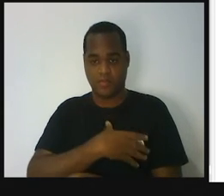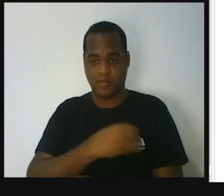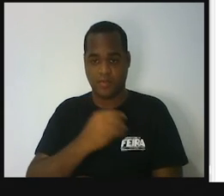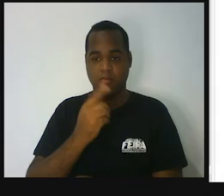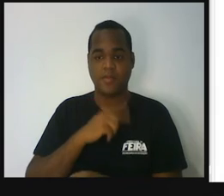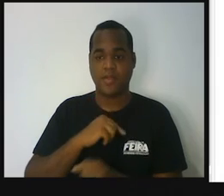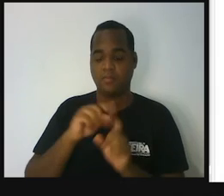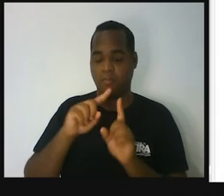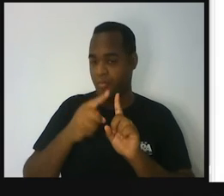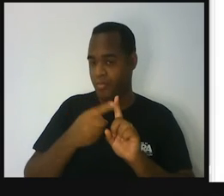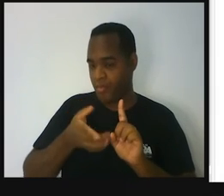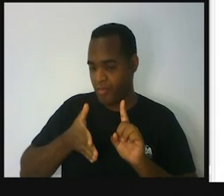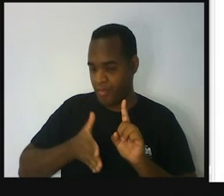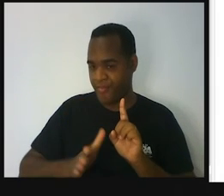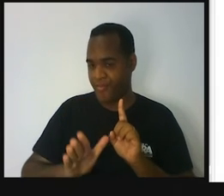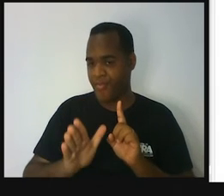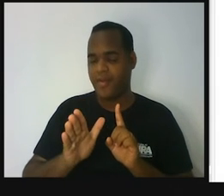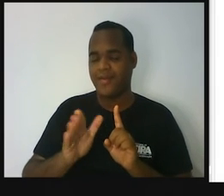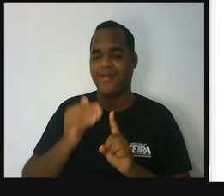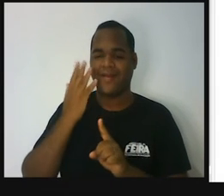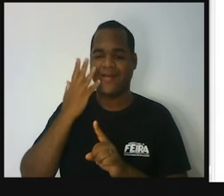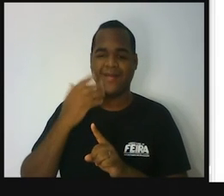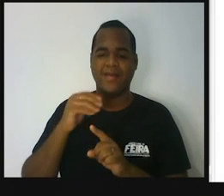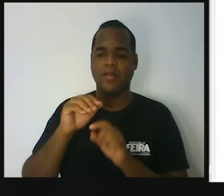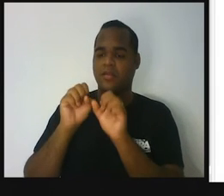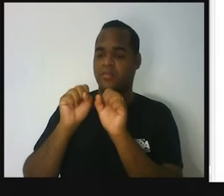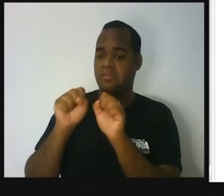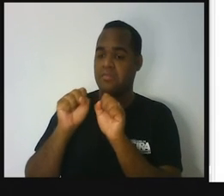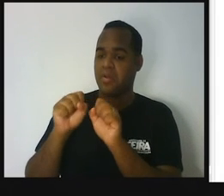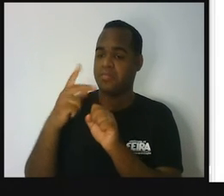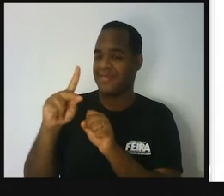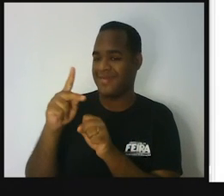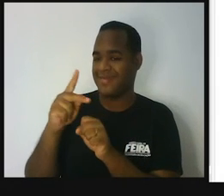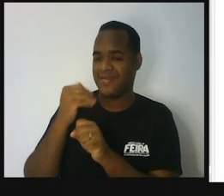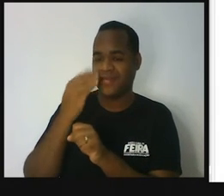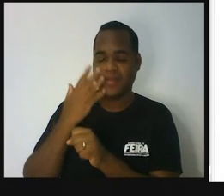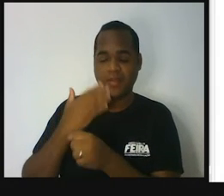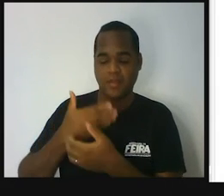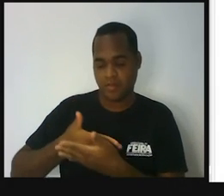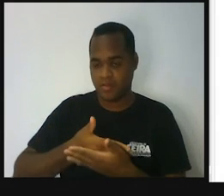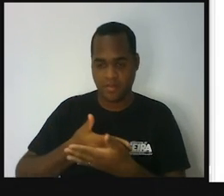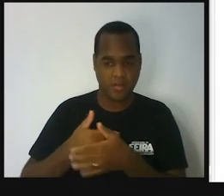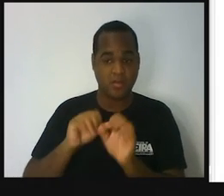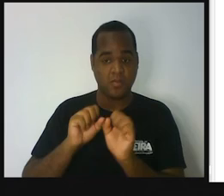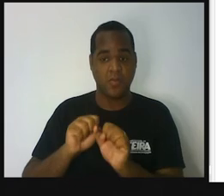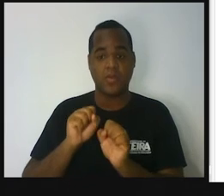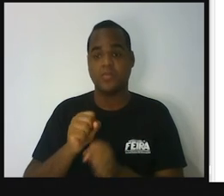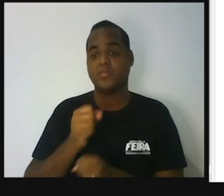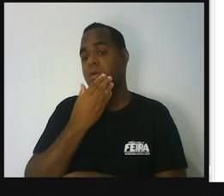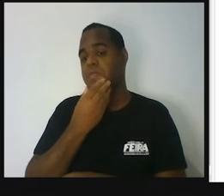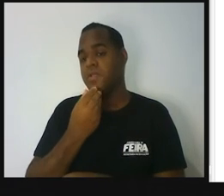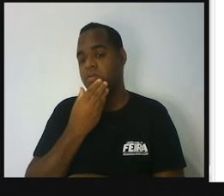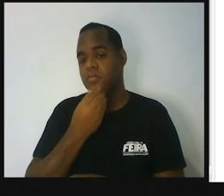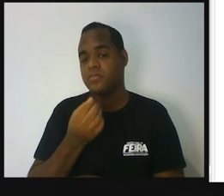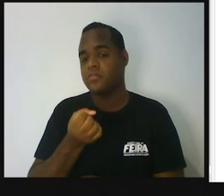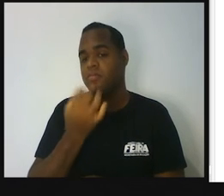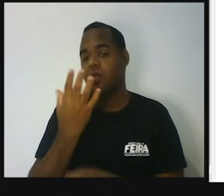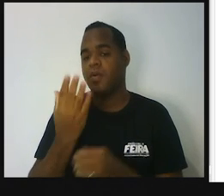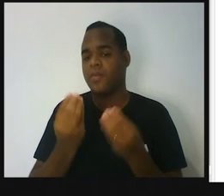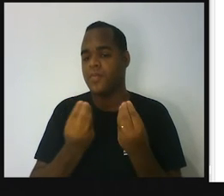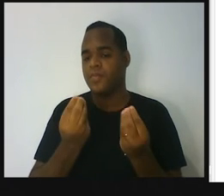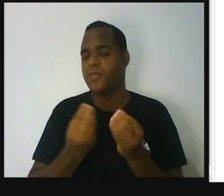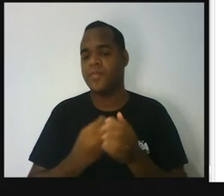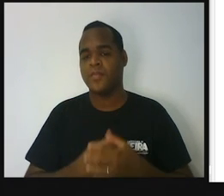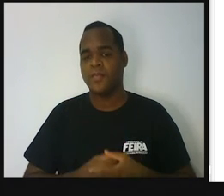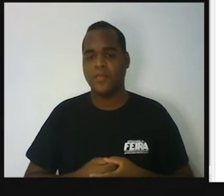Vai dar luz a um bebê. Qual é a probabilidade desse bebê ser menino? Bom, a